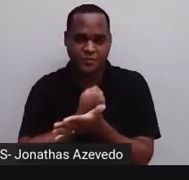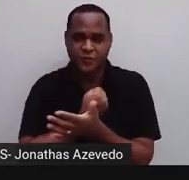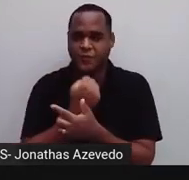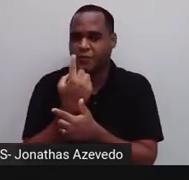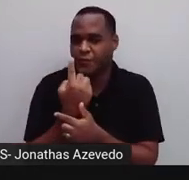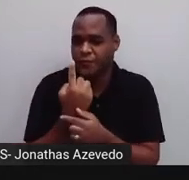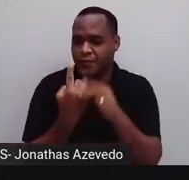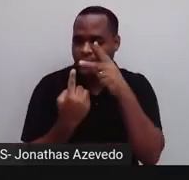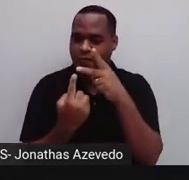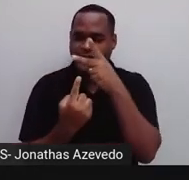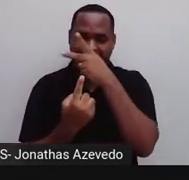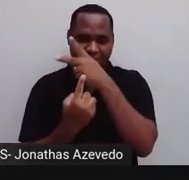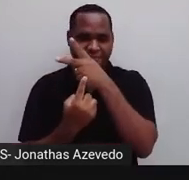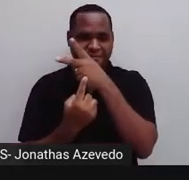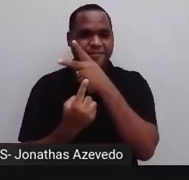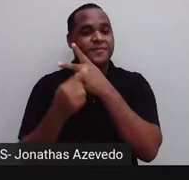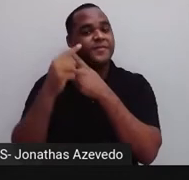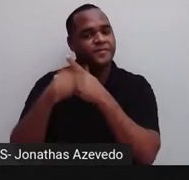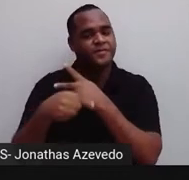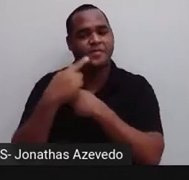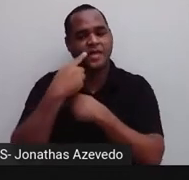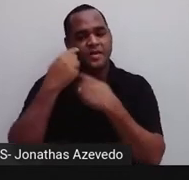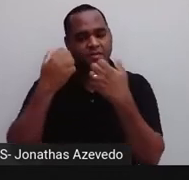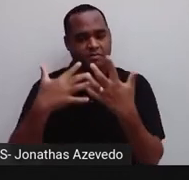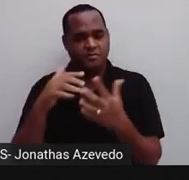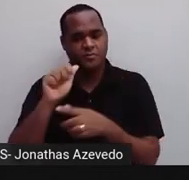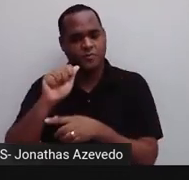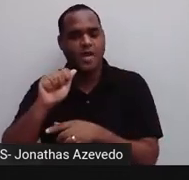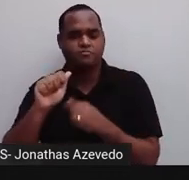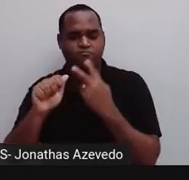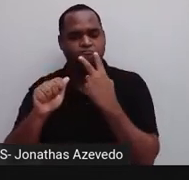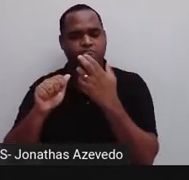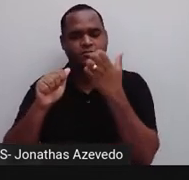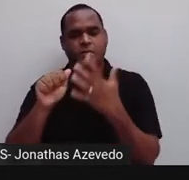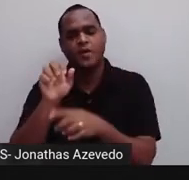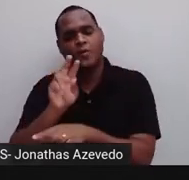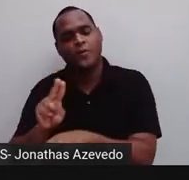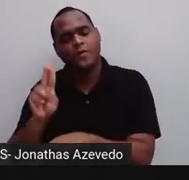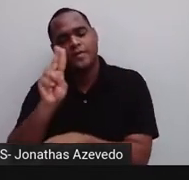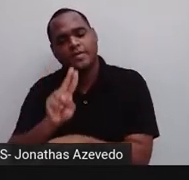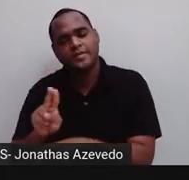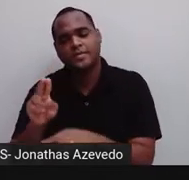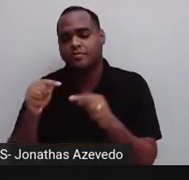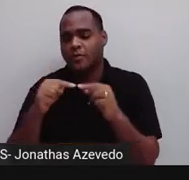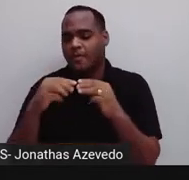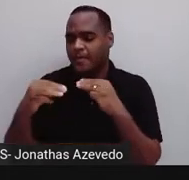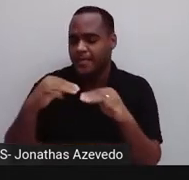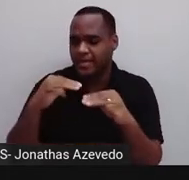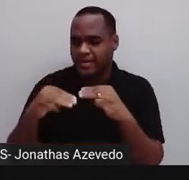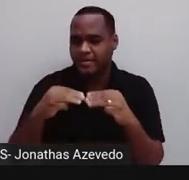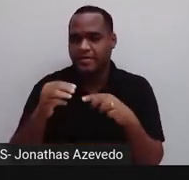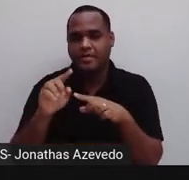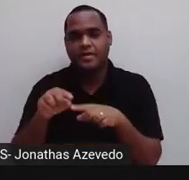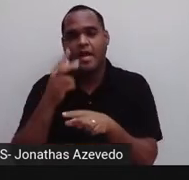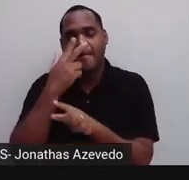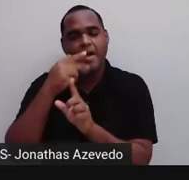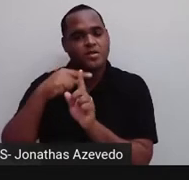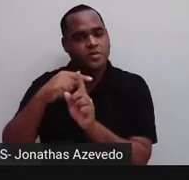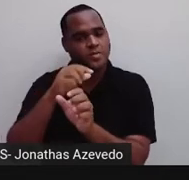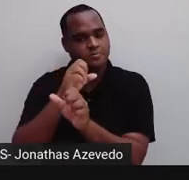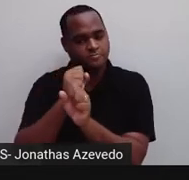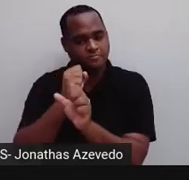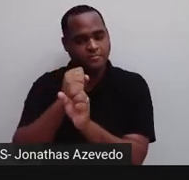Esse é o coeficiente que a gente diz coeficiente A. Aí a gente usa esse método, tá? Quando a gente soma essas duas